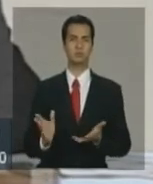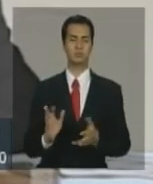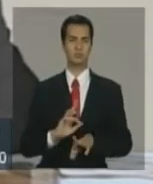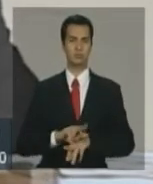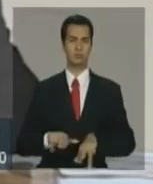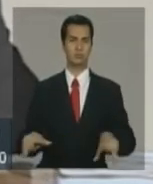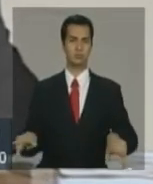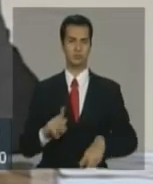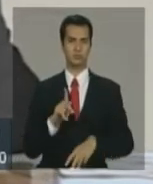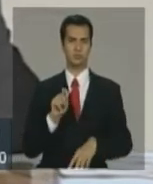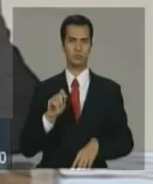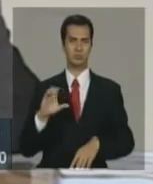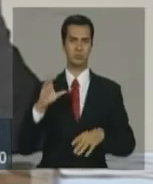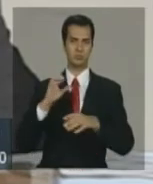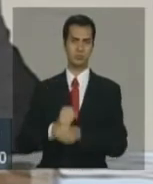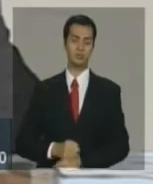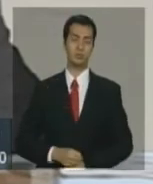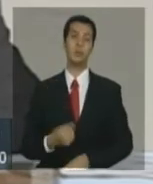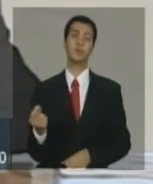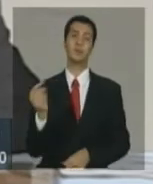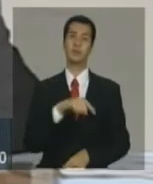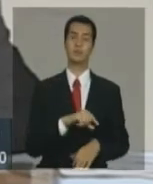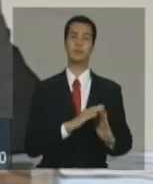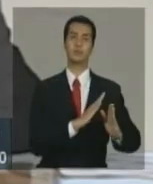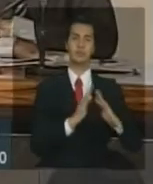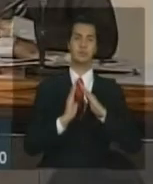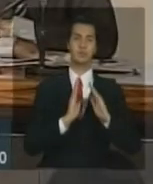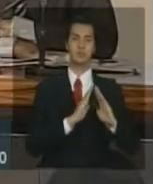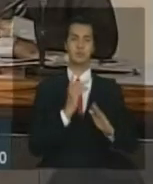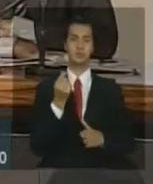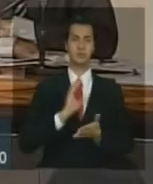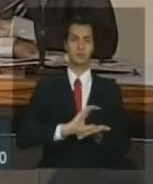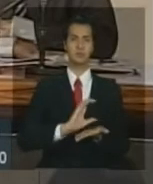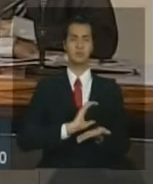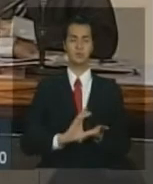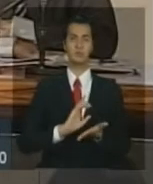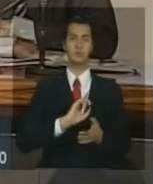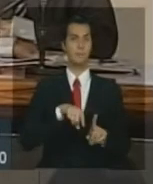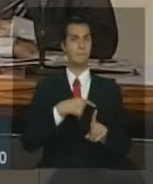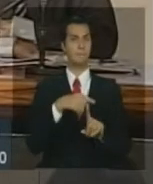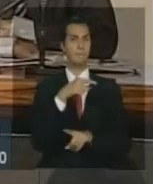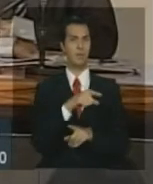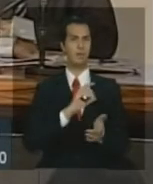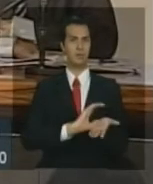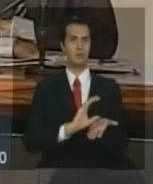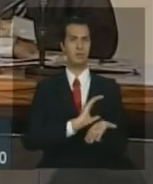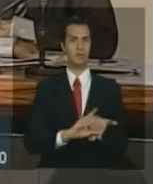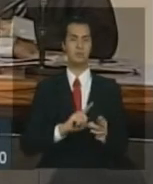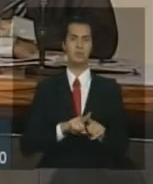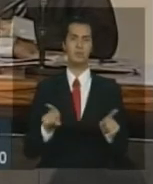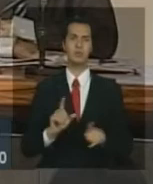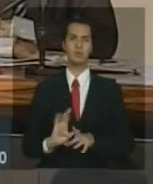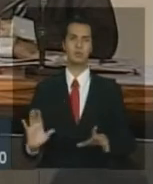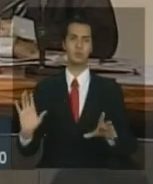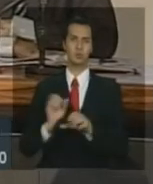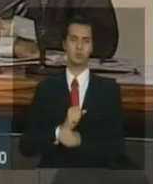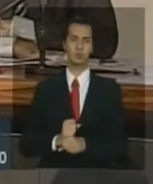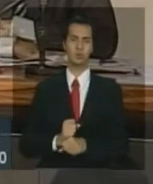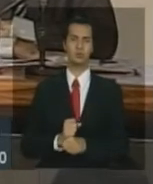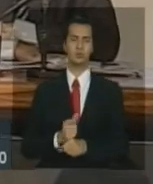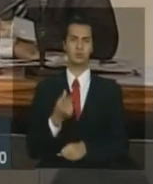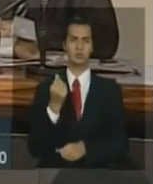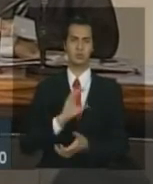é muito Minha Casa Minha Vida. Mas não é só, porque nos investimentos totais há